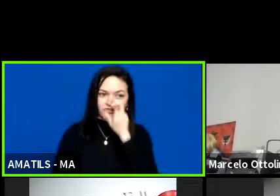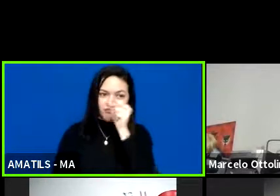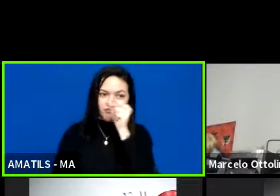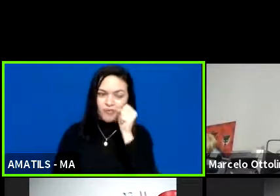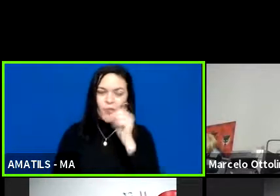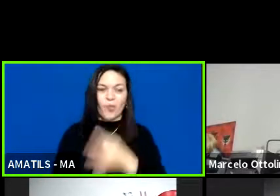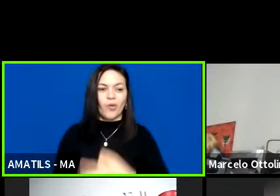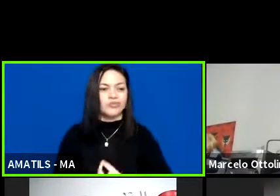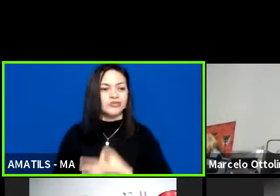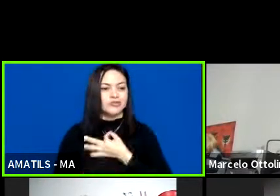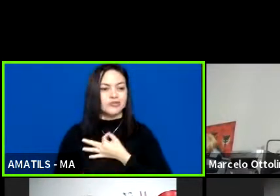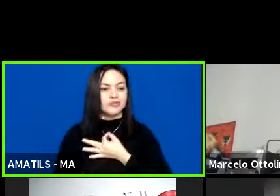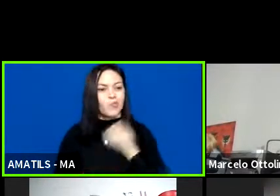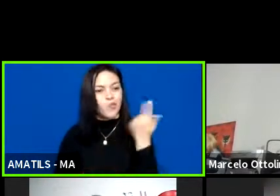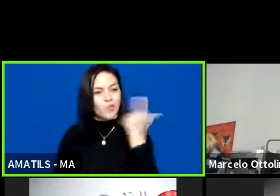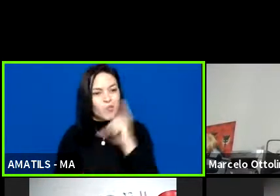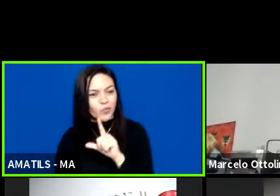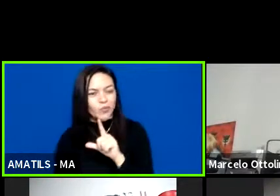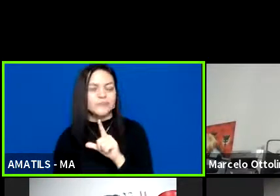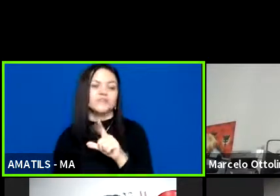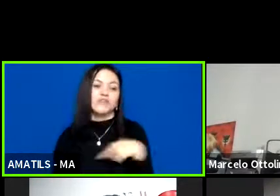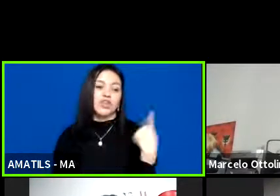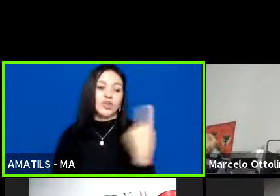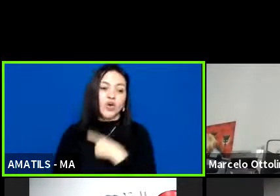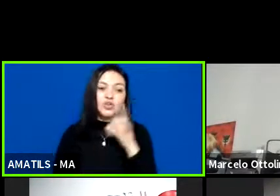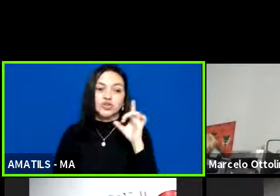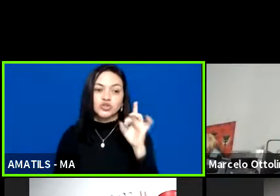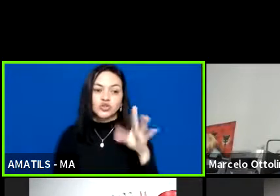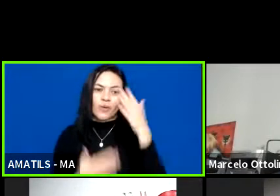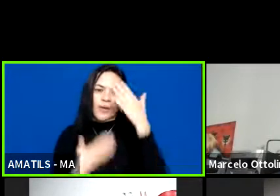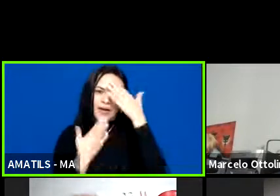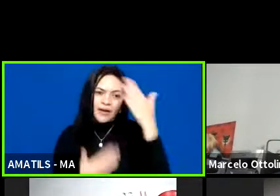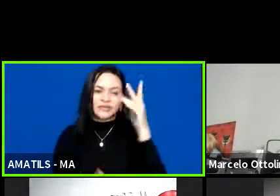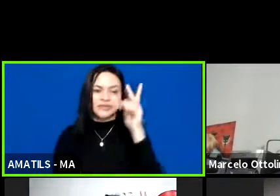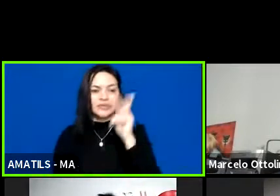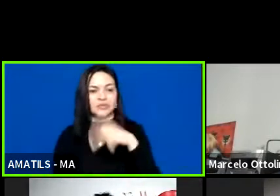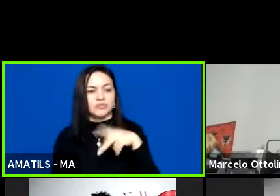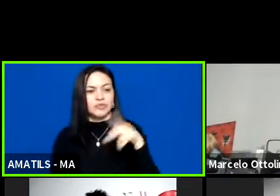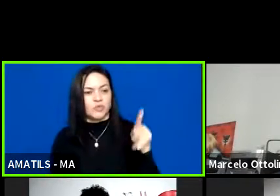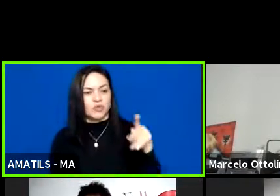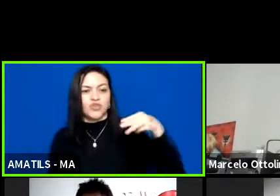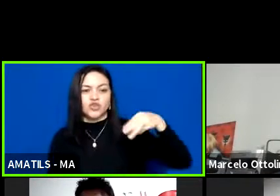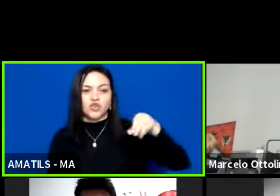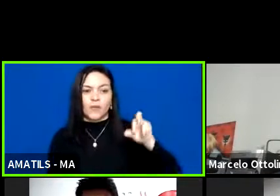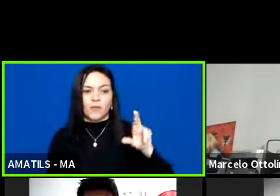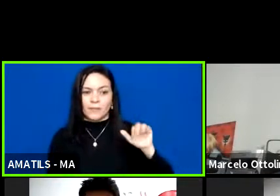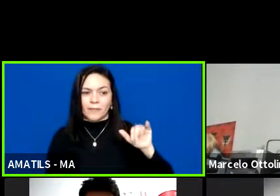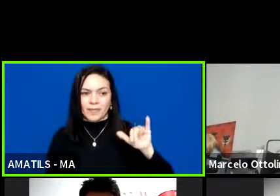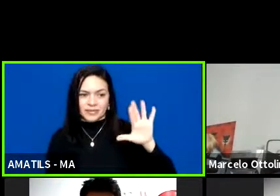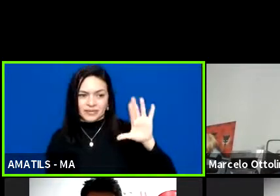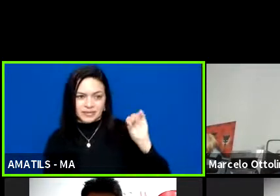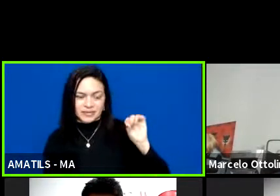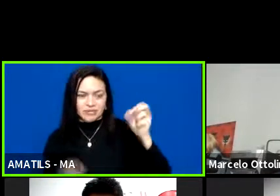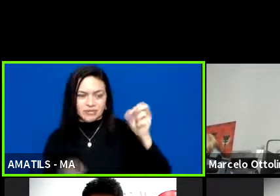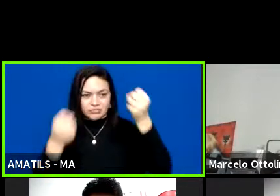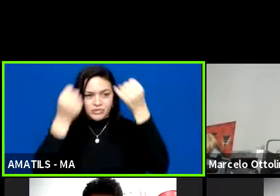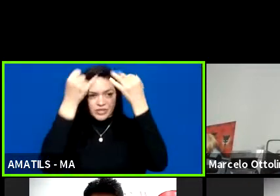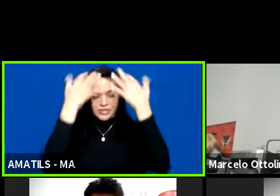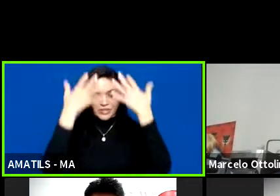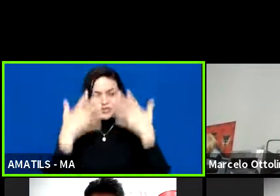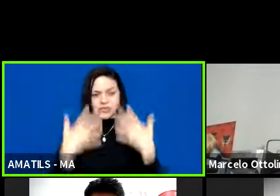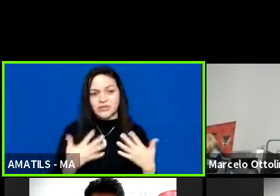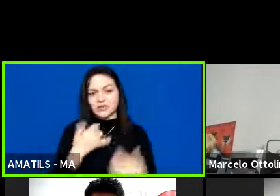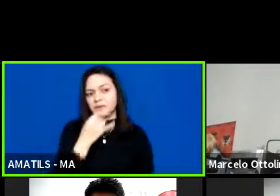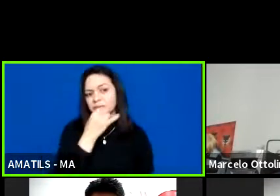pelas medalhas e a gente só tem mesmo a agradecer o professor Marcelo por estar com a gente aqui explicando para as entidades como é que a gente